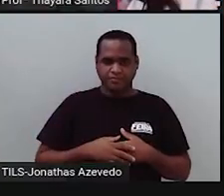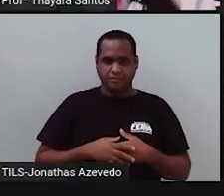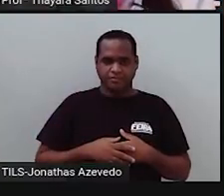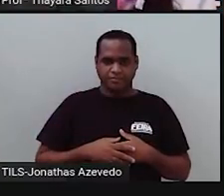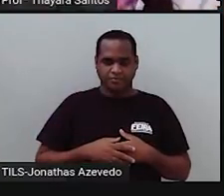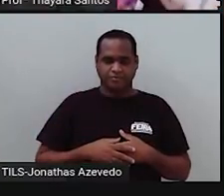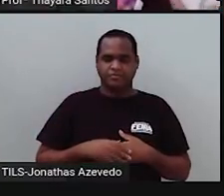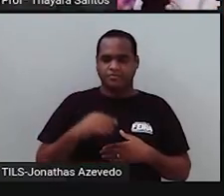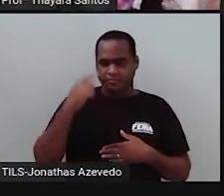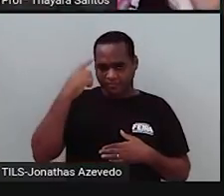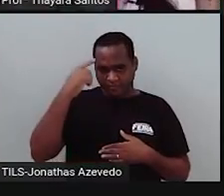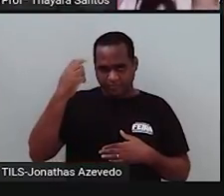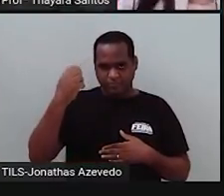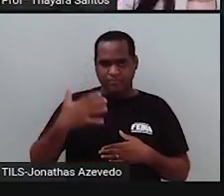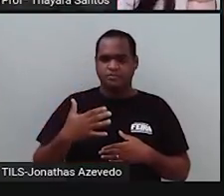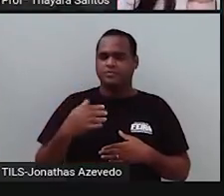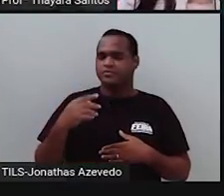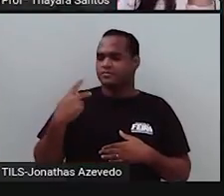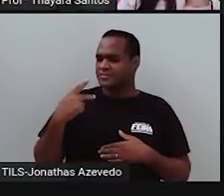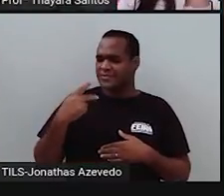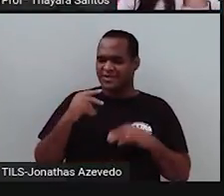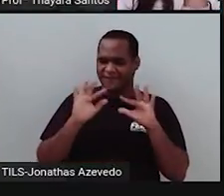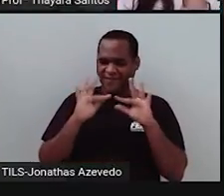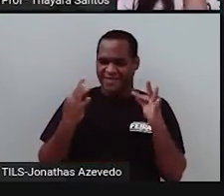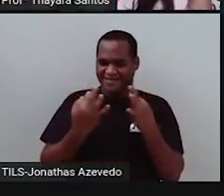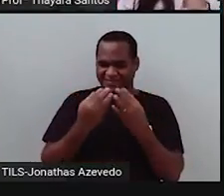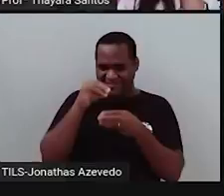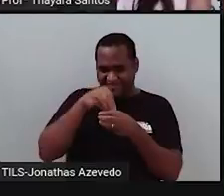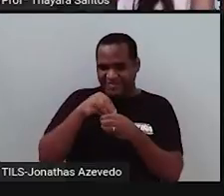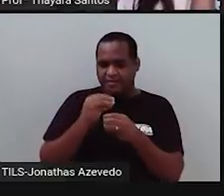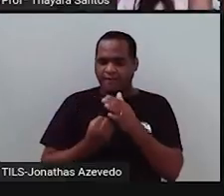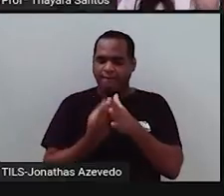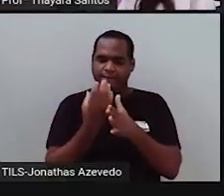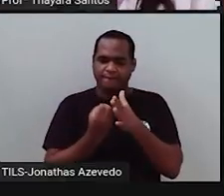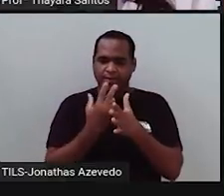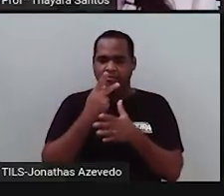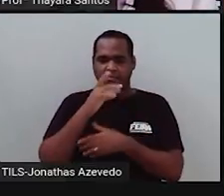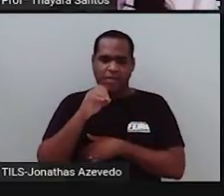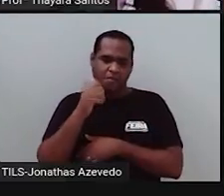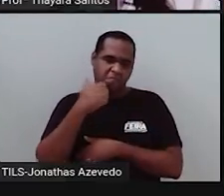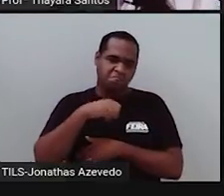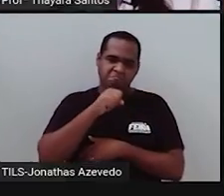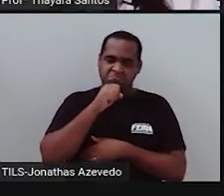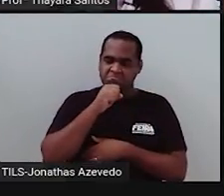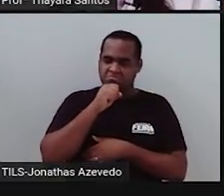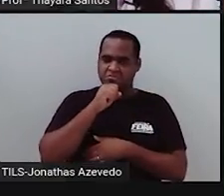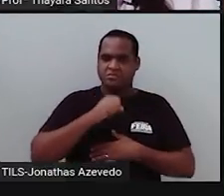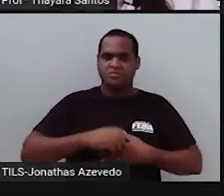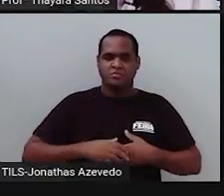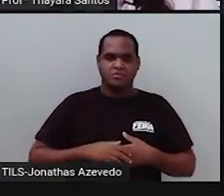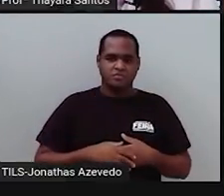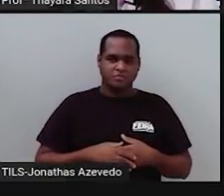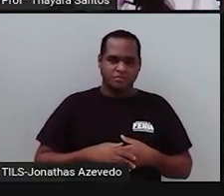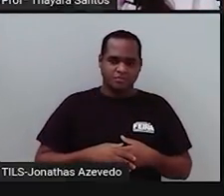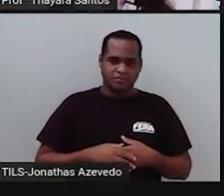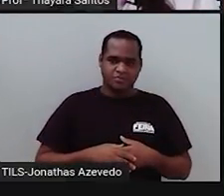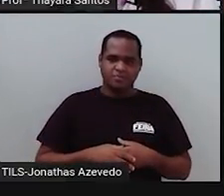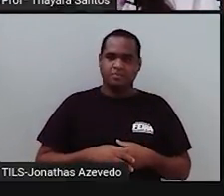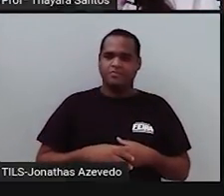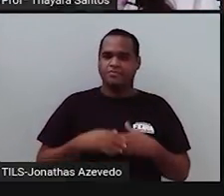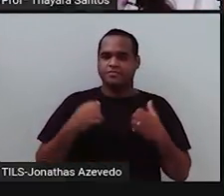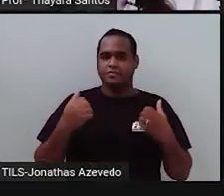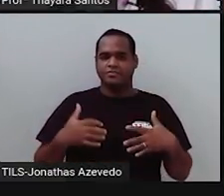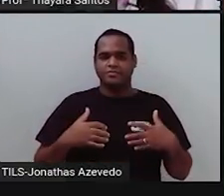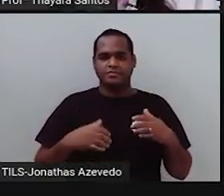A geração parental, que seriam os pais, as plantas pais ali, planta pai e planta mãe, ela tinha esse genótipo. Ela